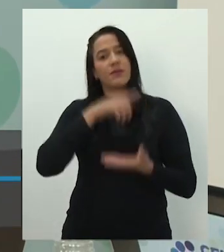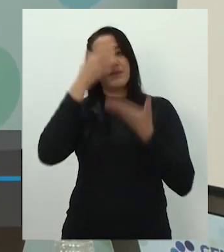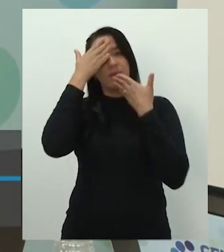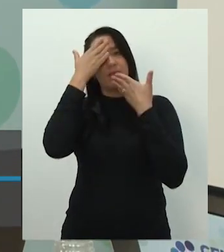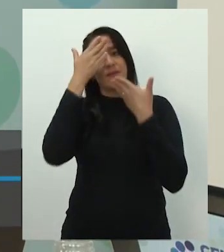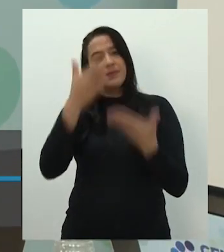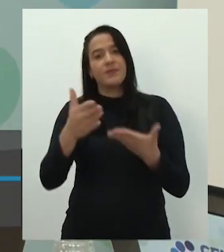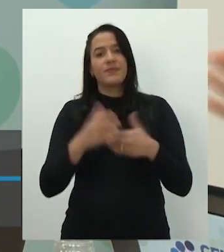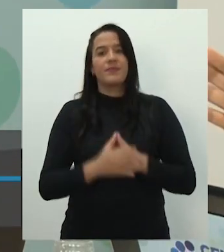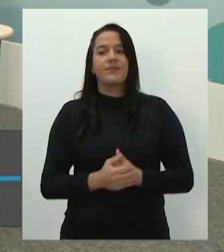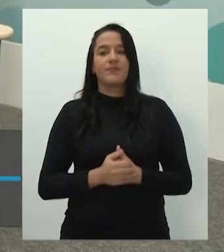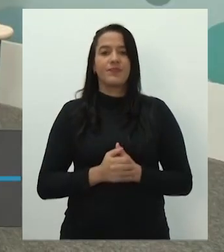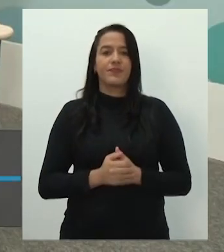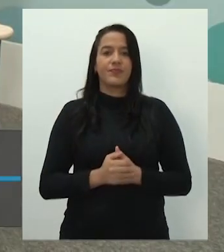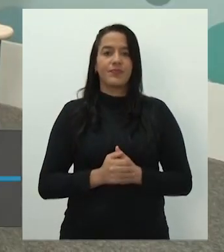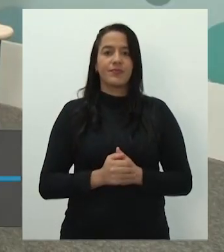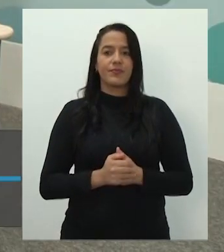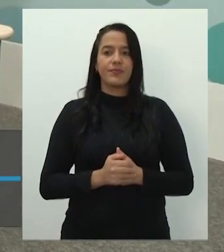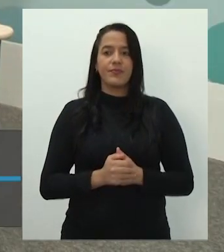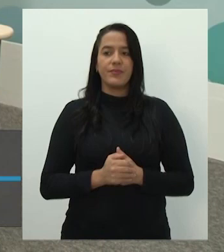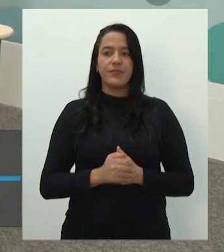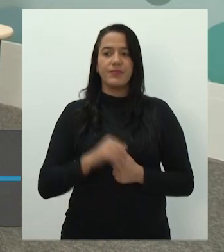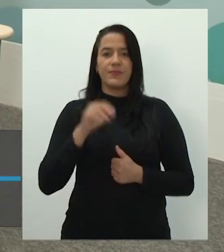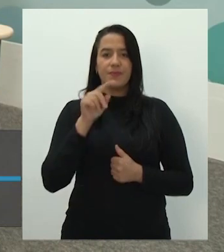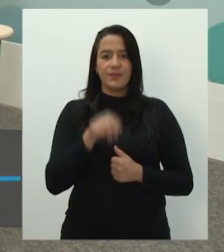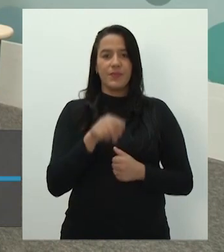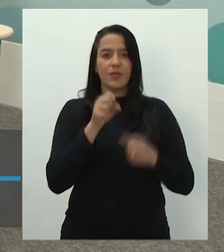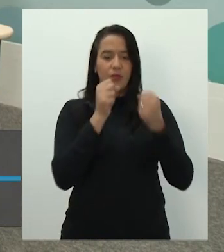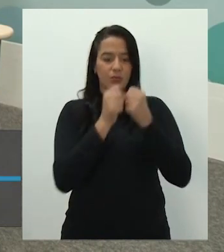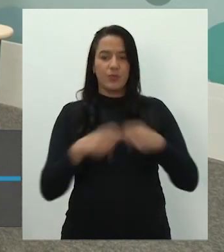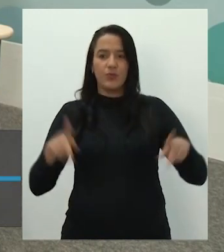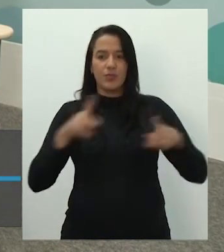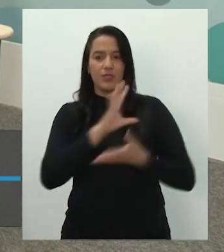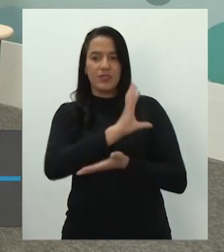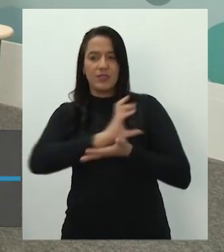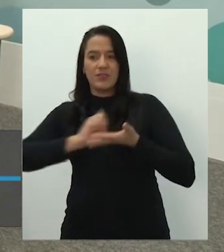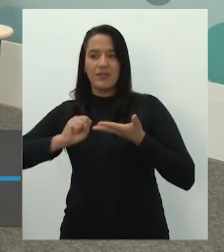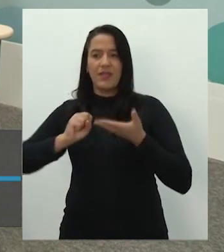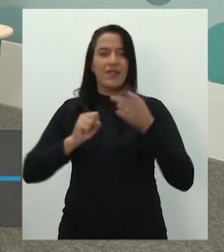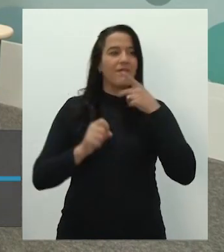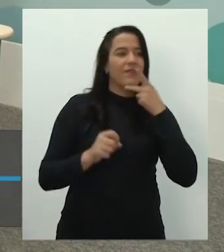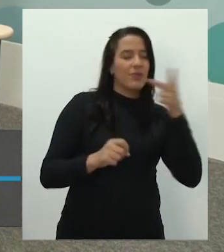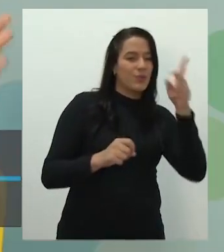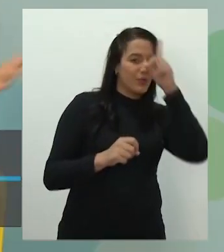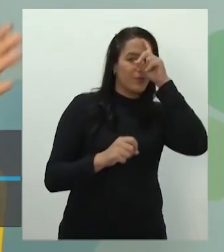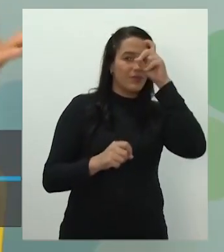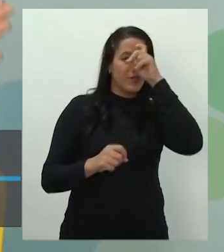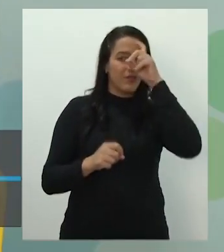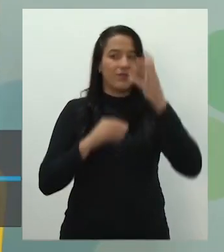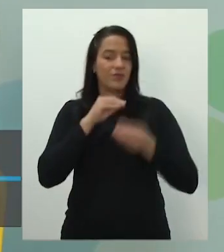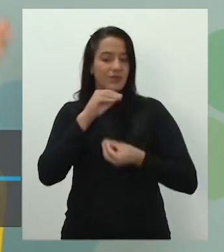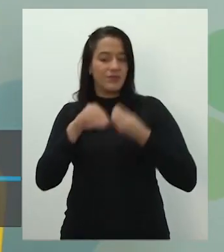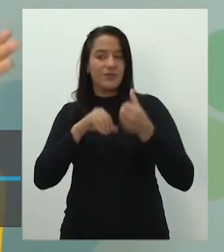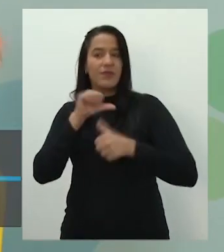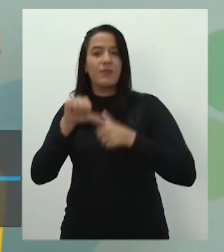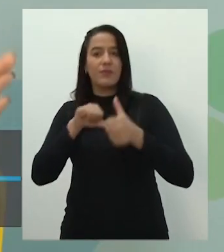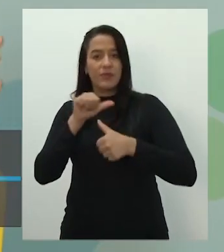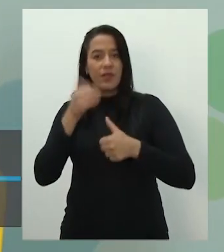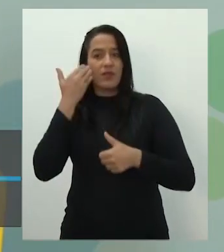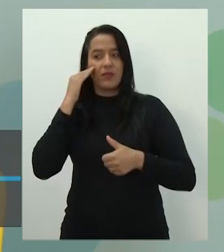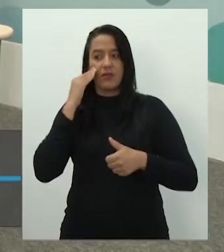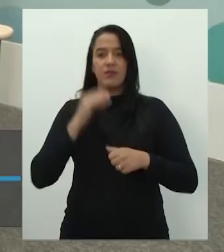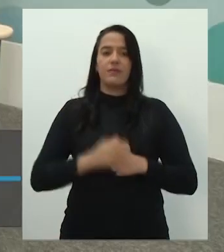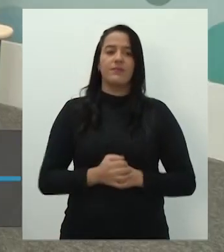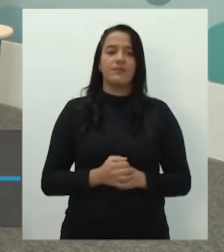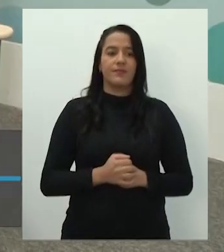pela metáfora. É você que já pegou para o shopping center, não é? Ela falou do hospital, shopping... A gente pode entender de várias maneiras.